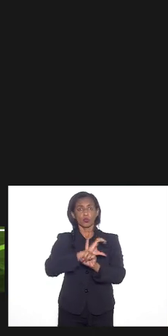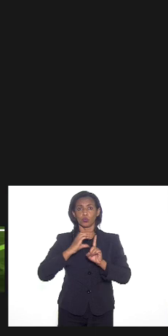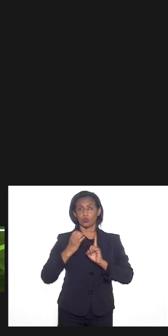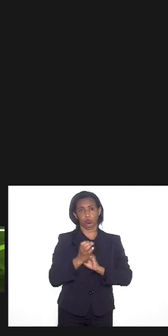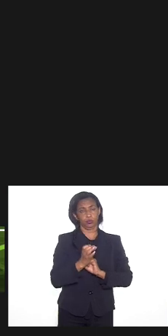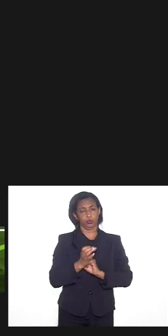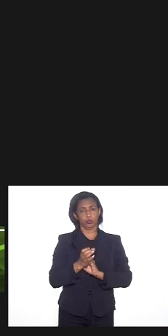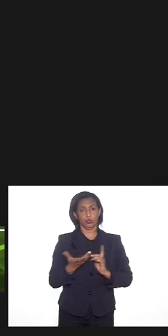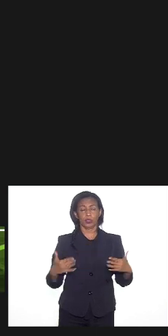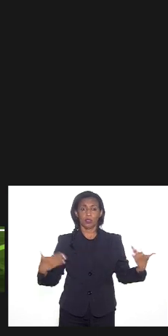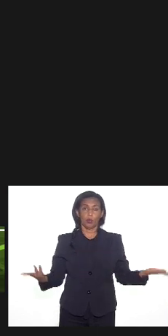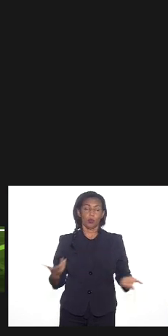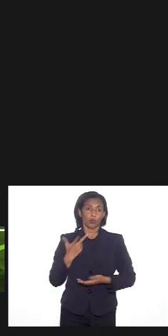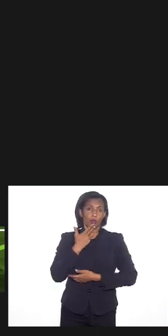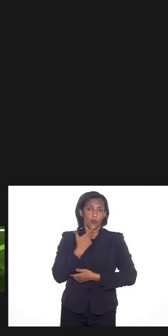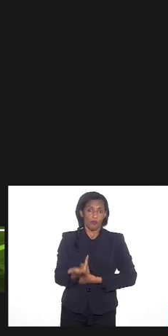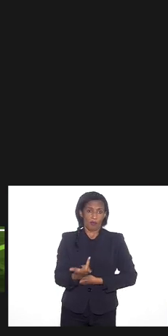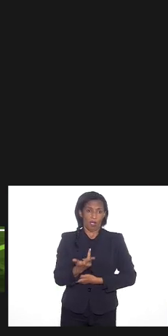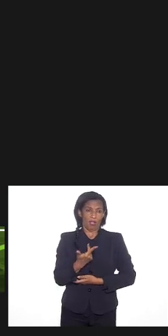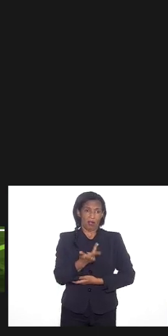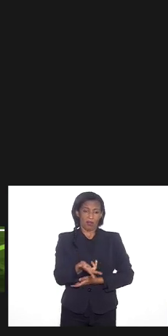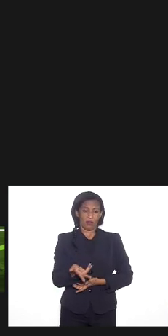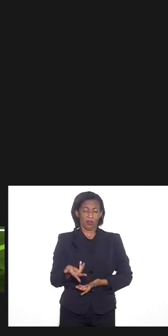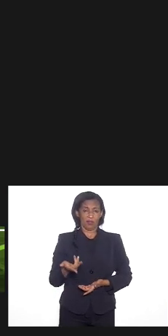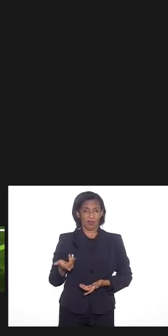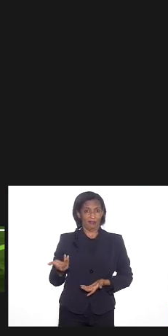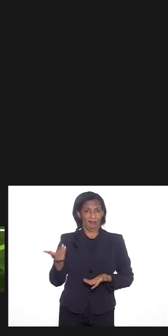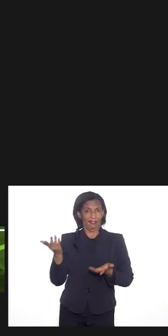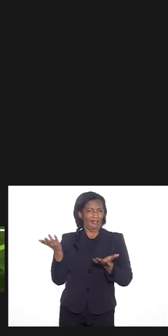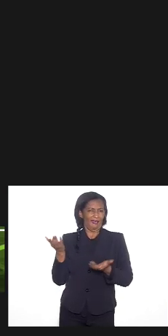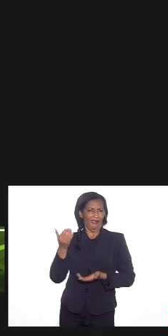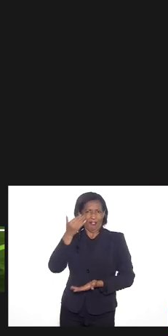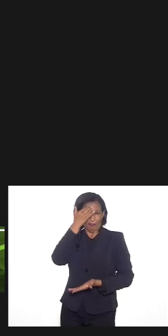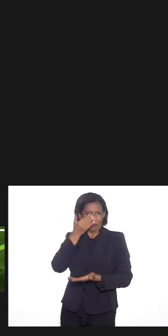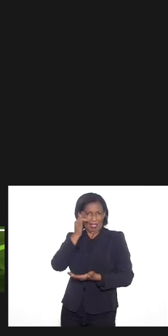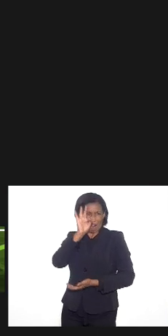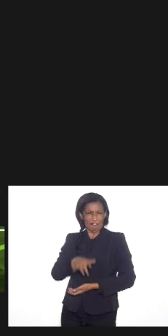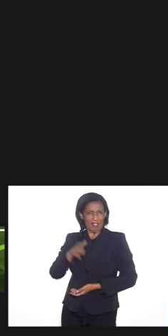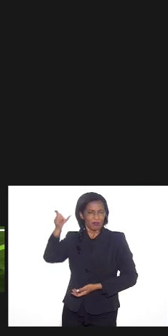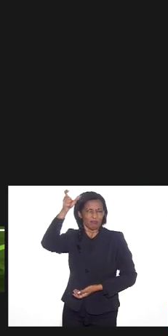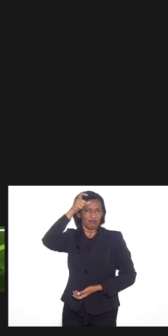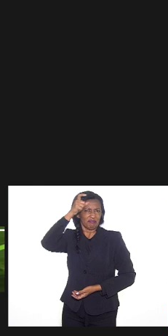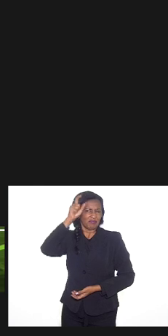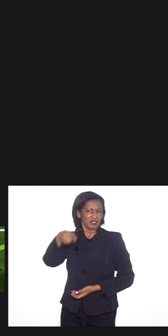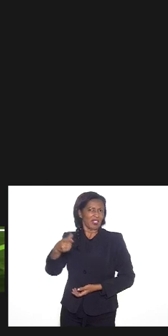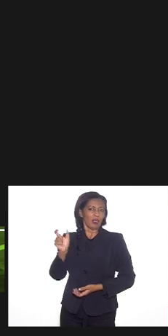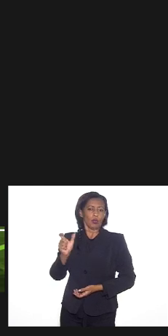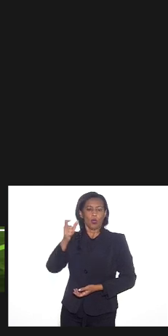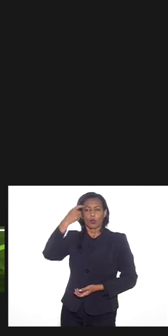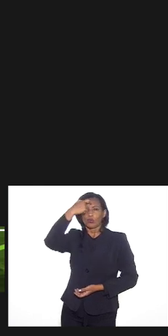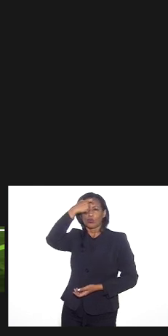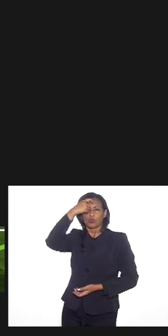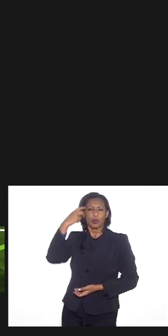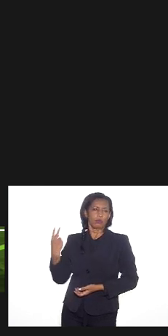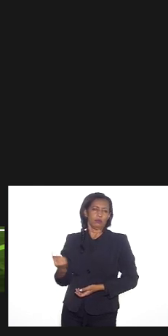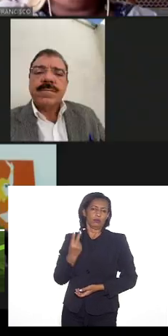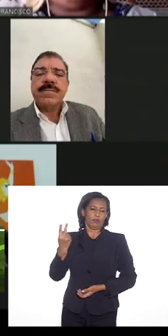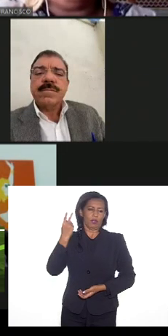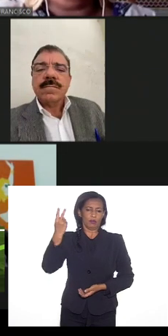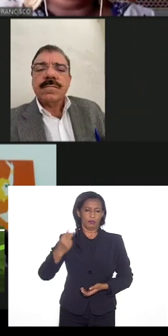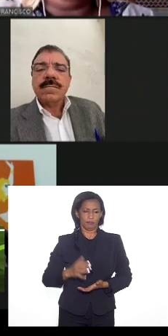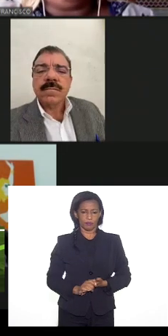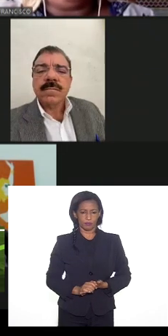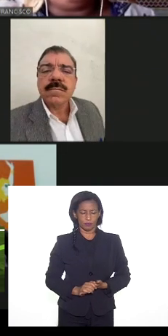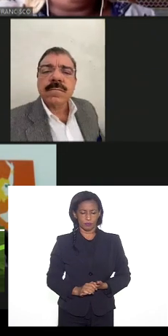quando eu digo aqui a crença do diabo eu não estou nem fazendo juízo de valor como eles enxergam um